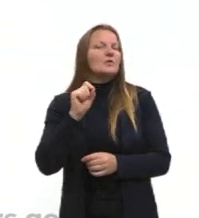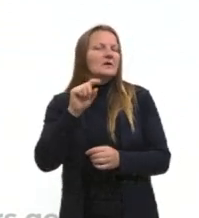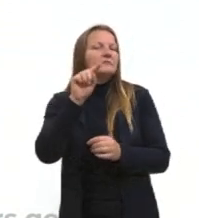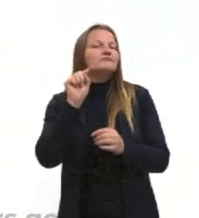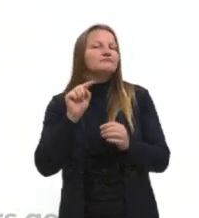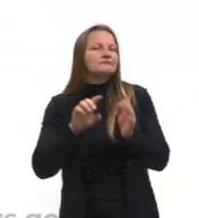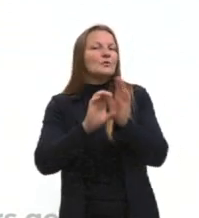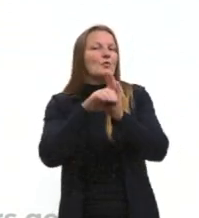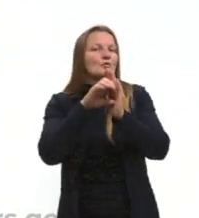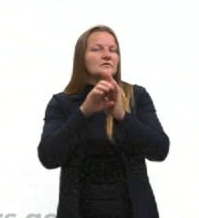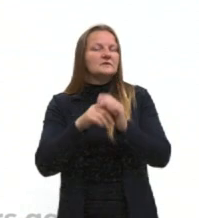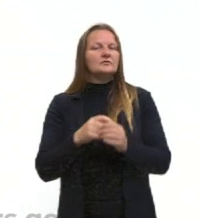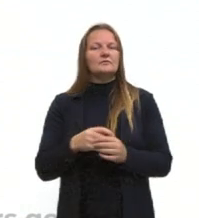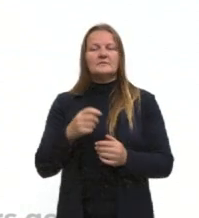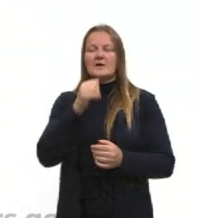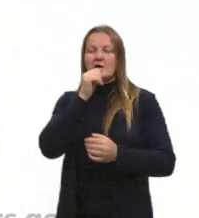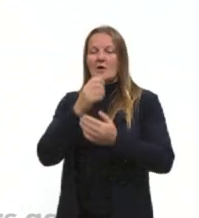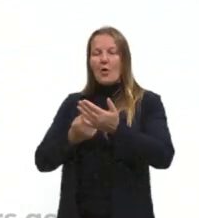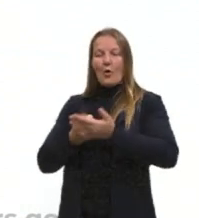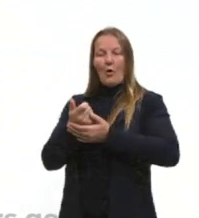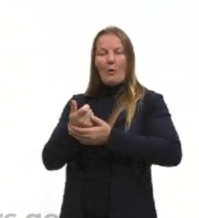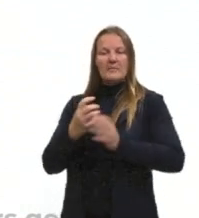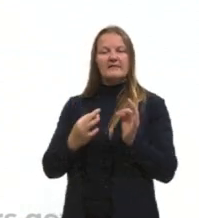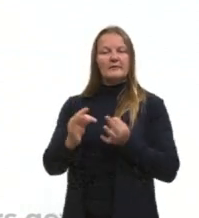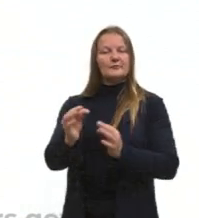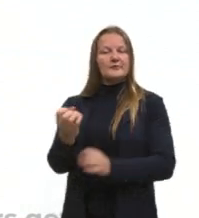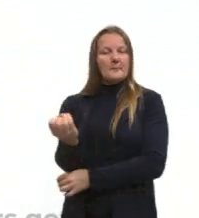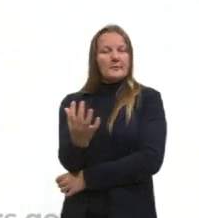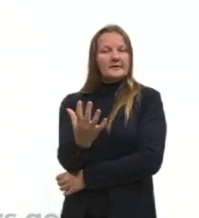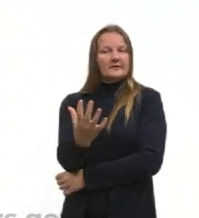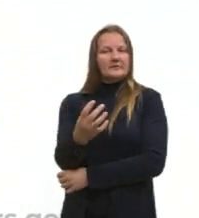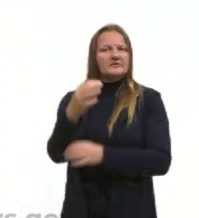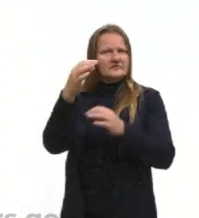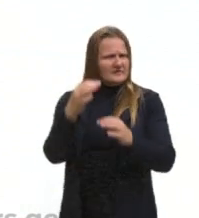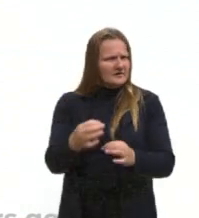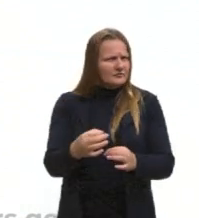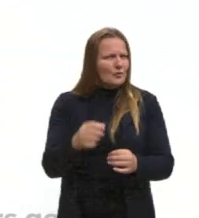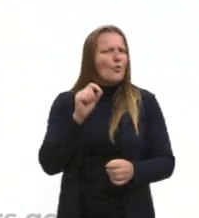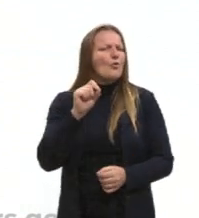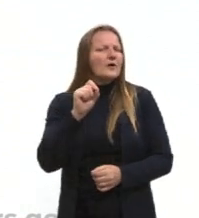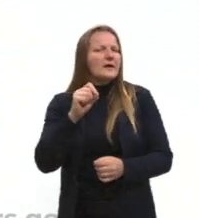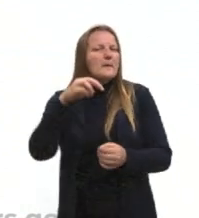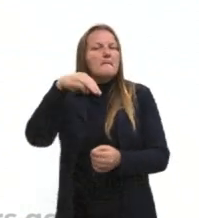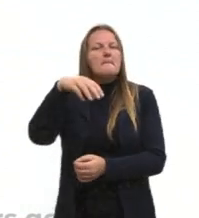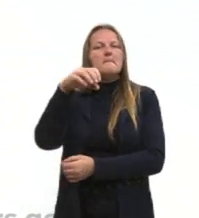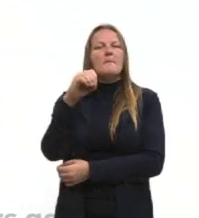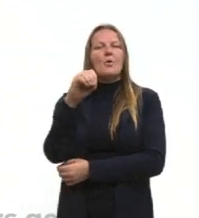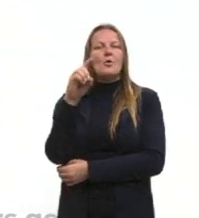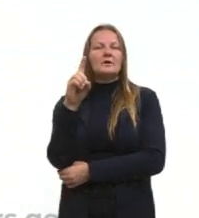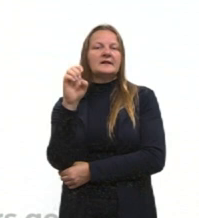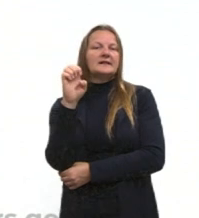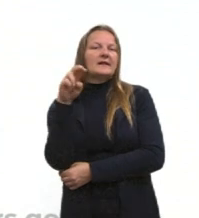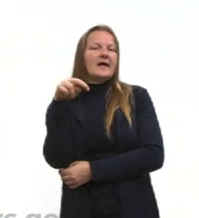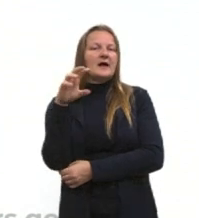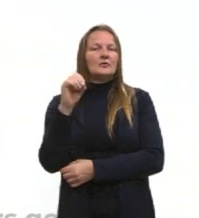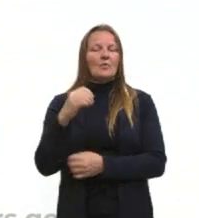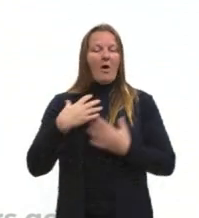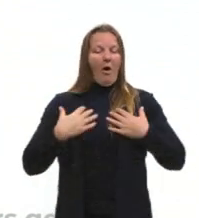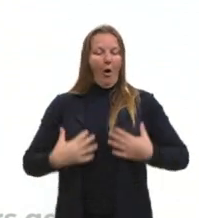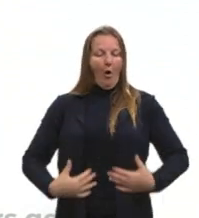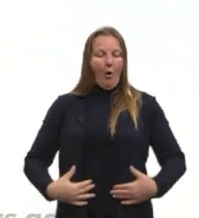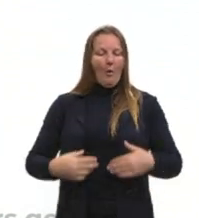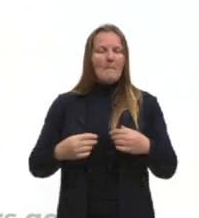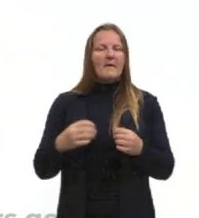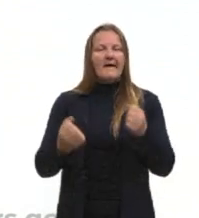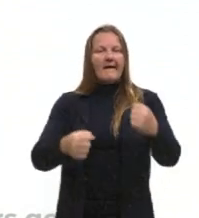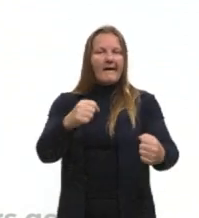gente recomenda para comprar um aparelho moderno. Estaria correto? O que é moderno, né? Nós temos uma roupa moderna, um carro